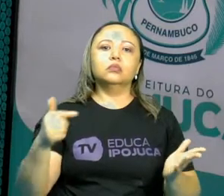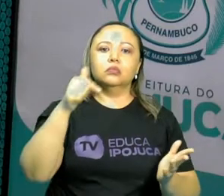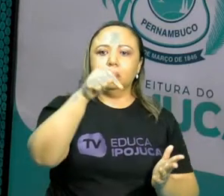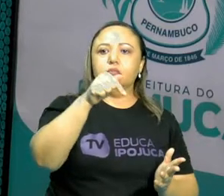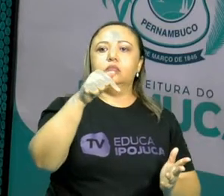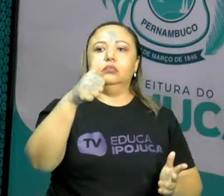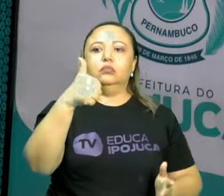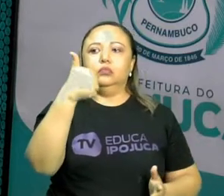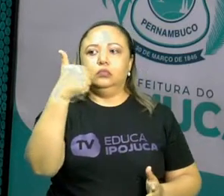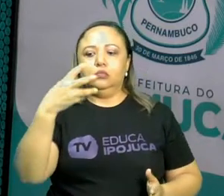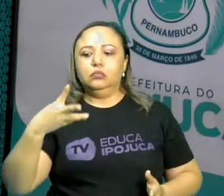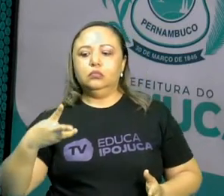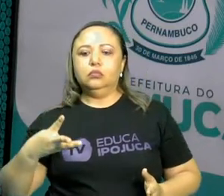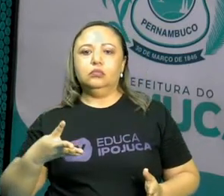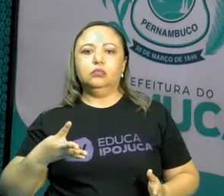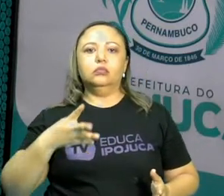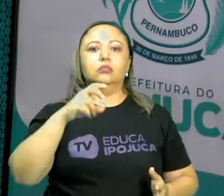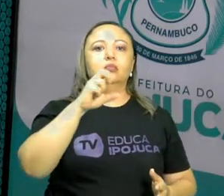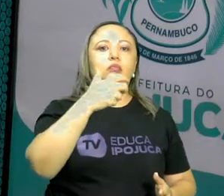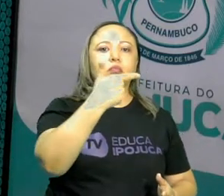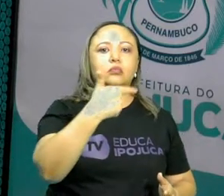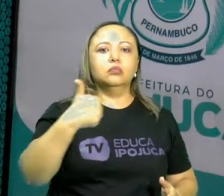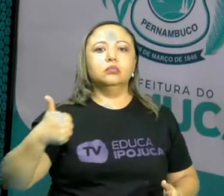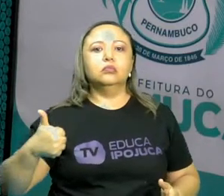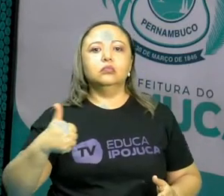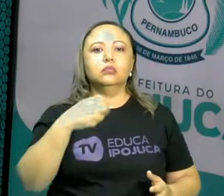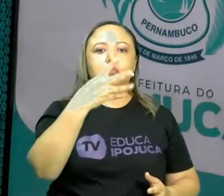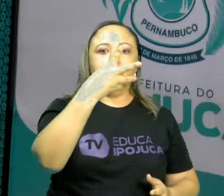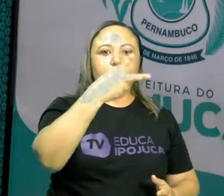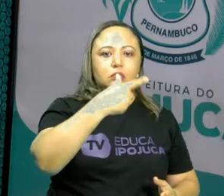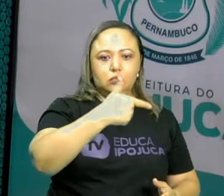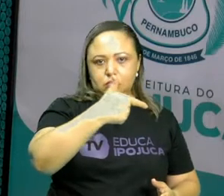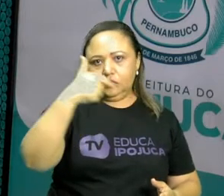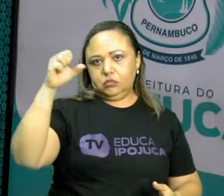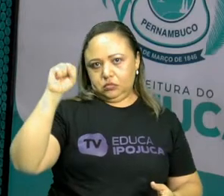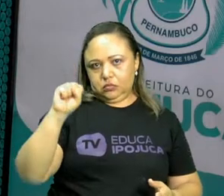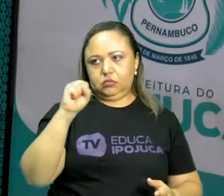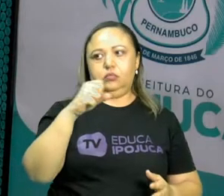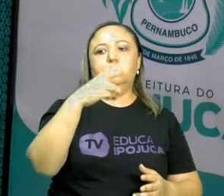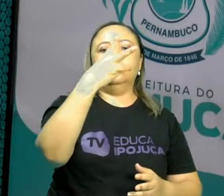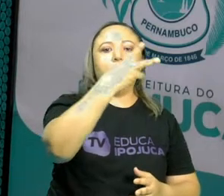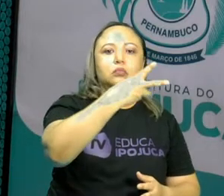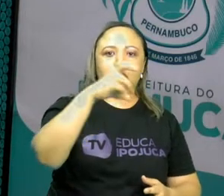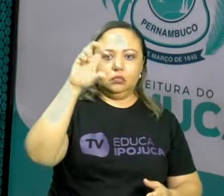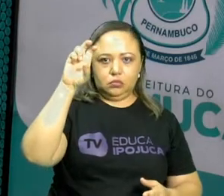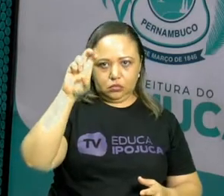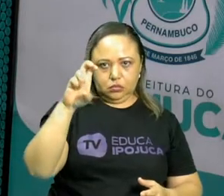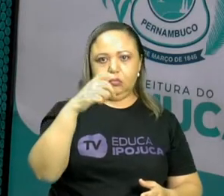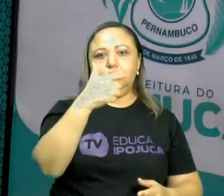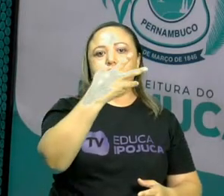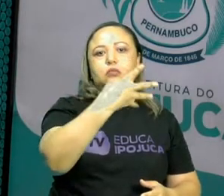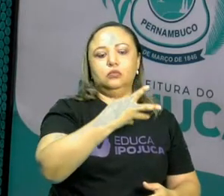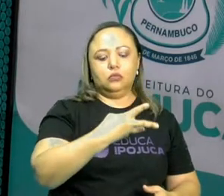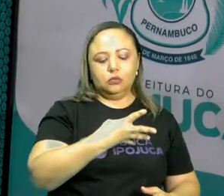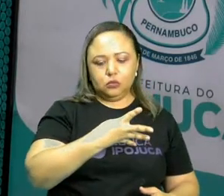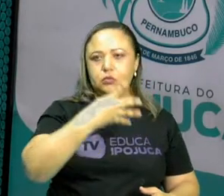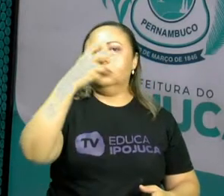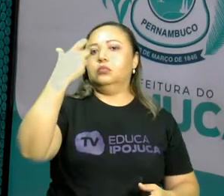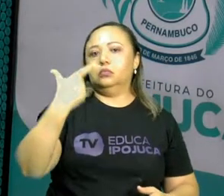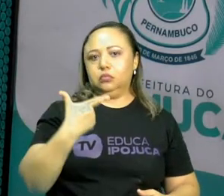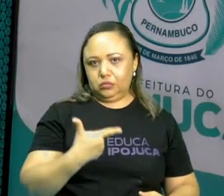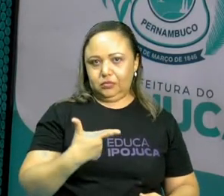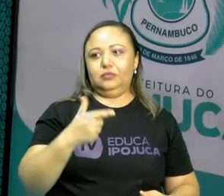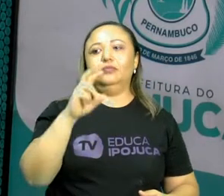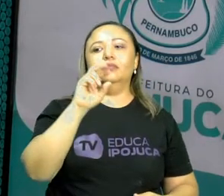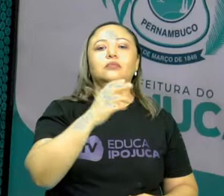7, 14, 21, 28, 35, 42, 49